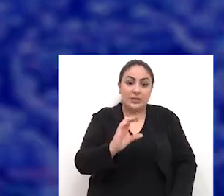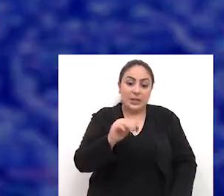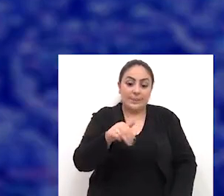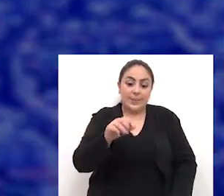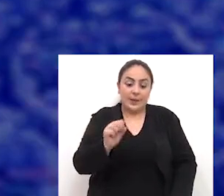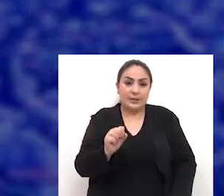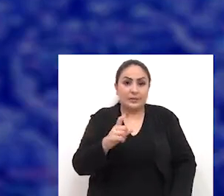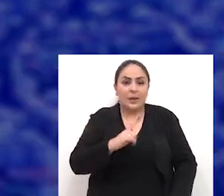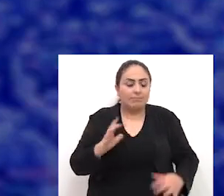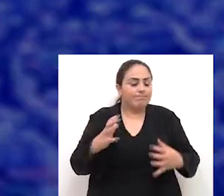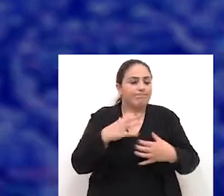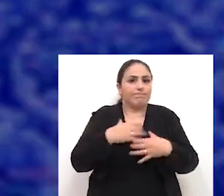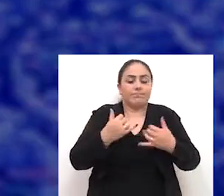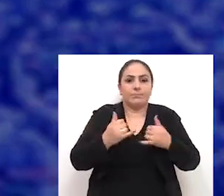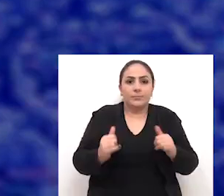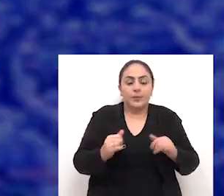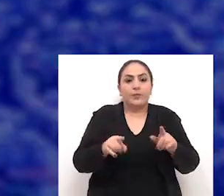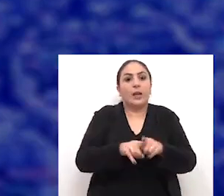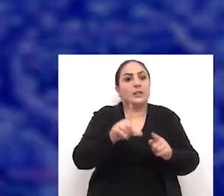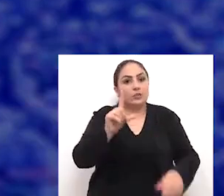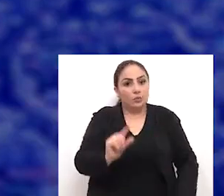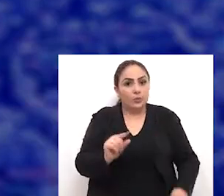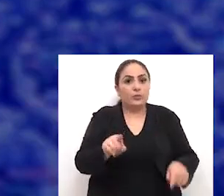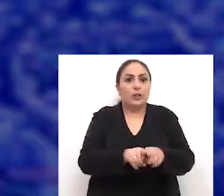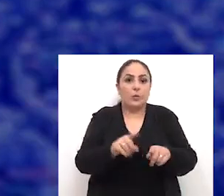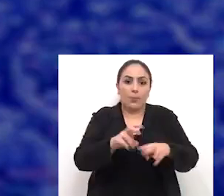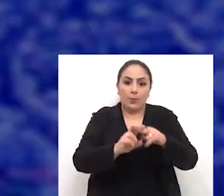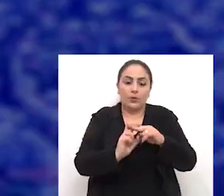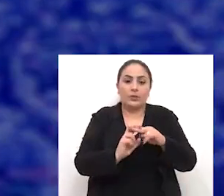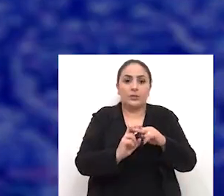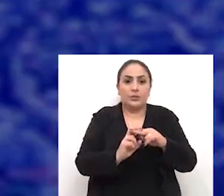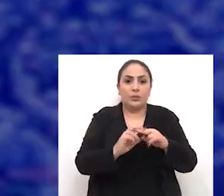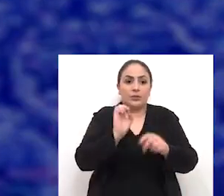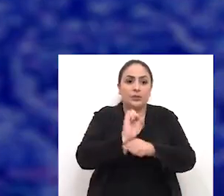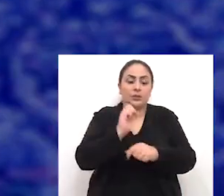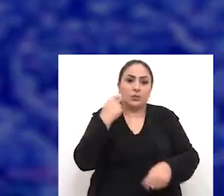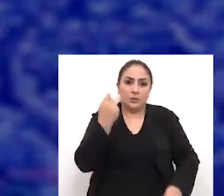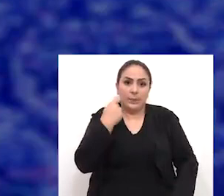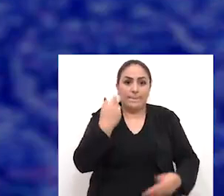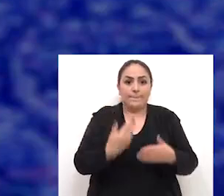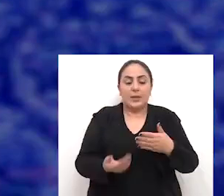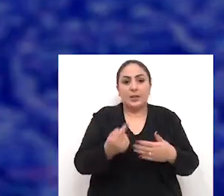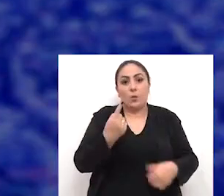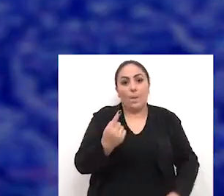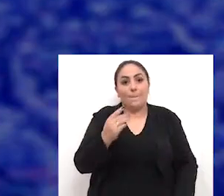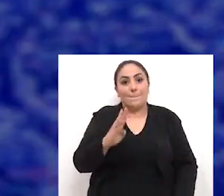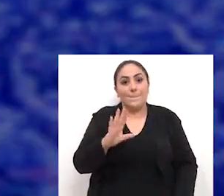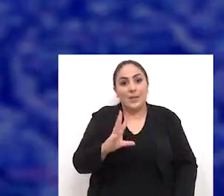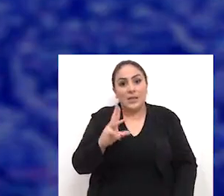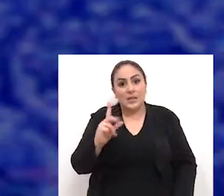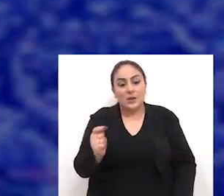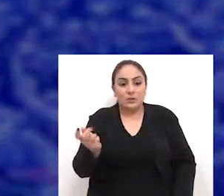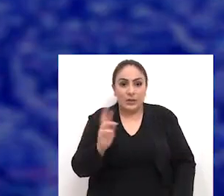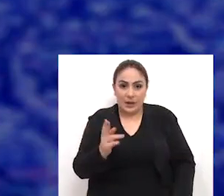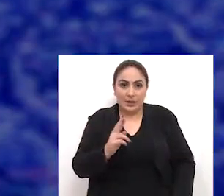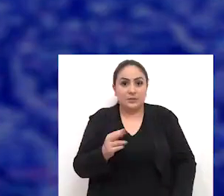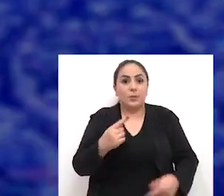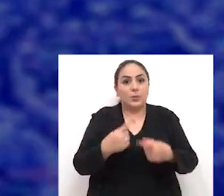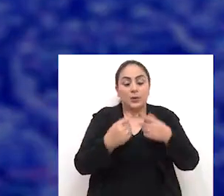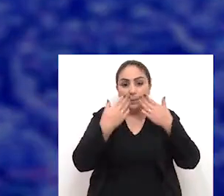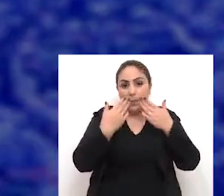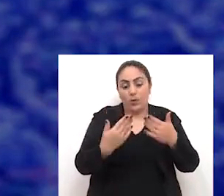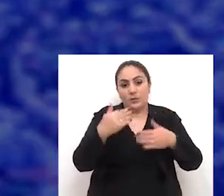ICMS está impactando, haverá diminuição, então, portanto, o Estado do Rio Grande do Sul perderá aí quase um bilhão de reais em receita, o que